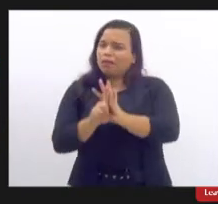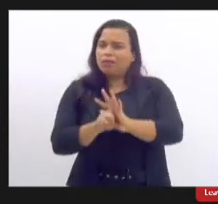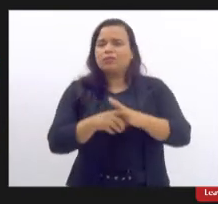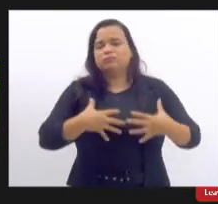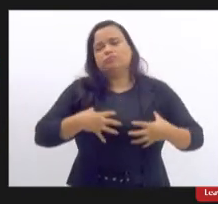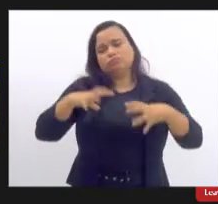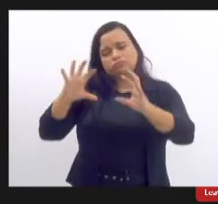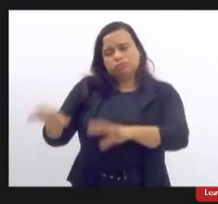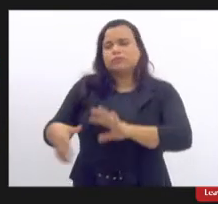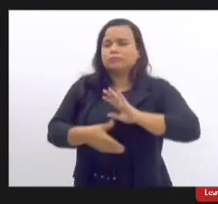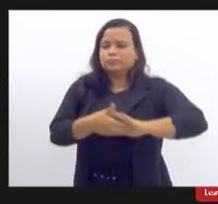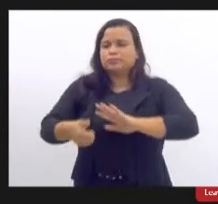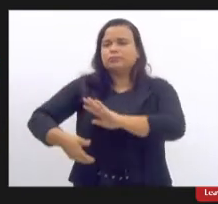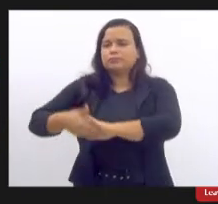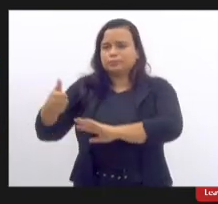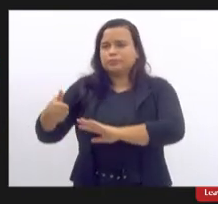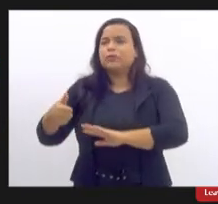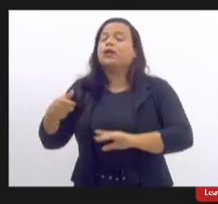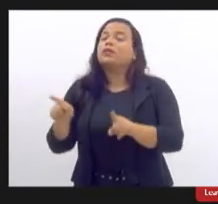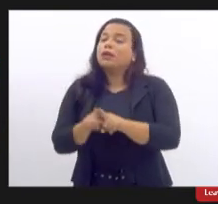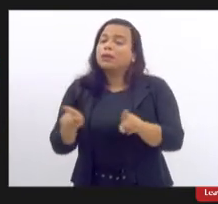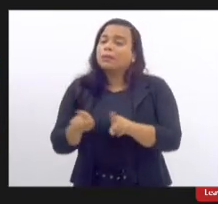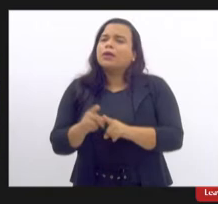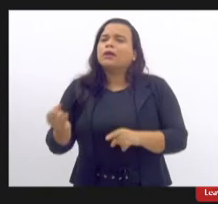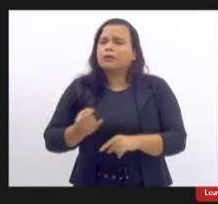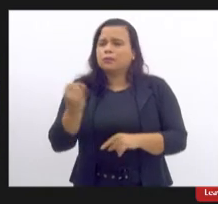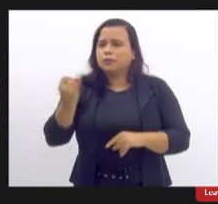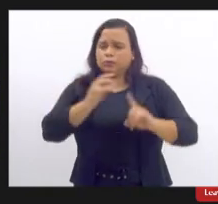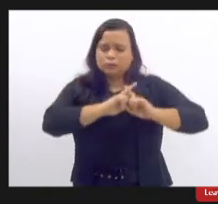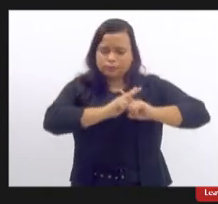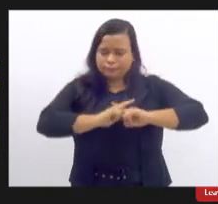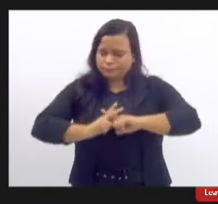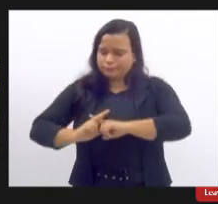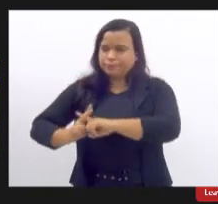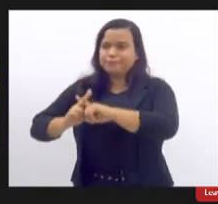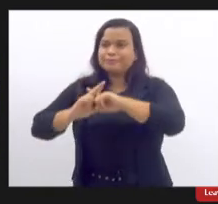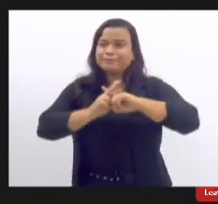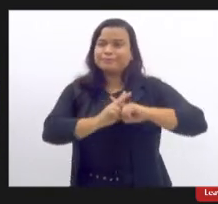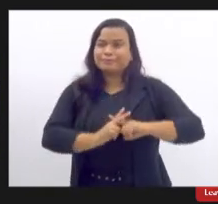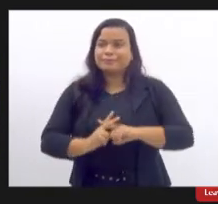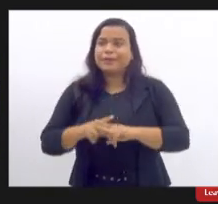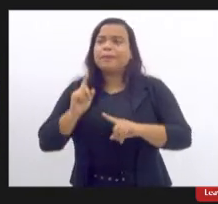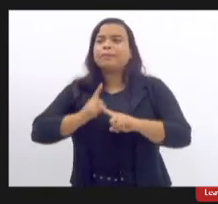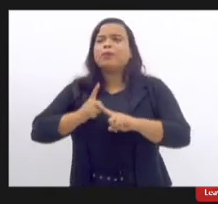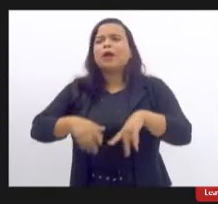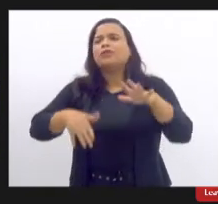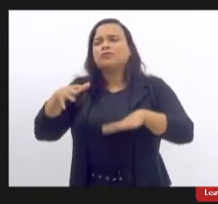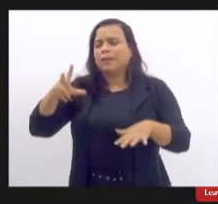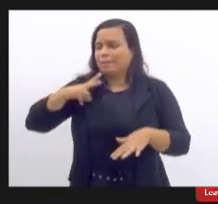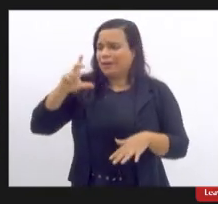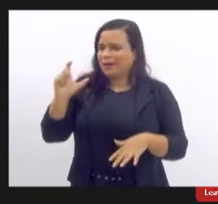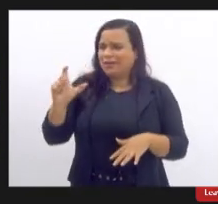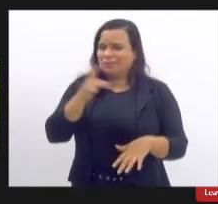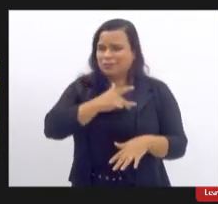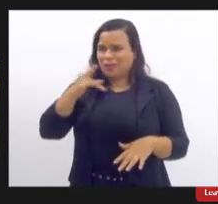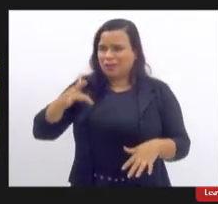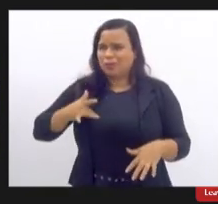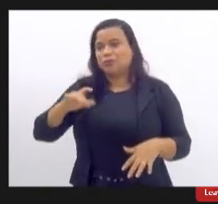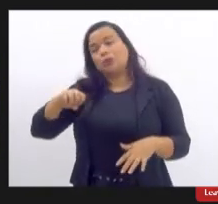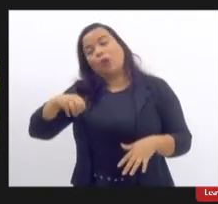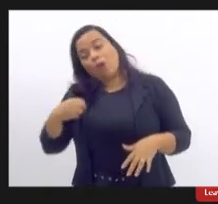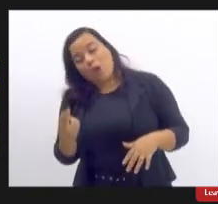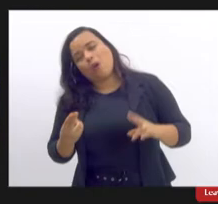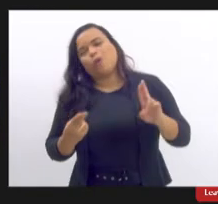não só isso a reconstrução também né porque muitas das vezes o plano de saúde ou então no SUS